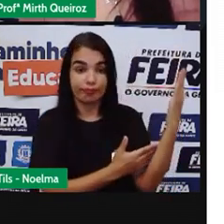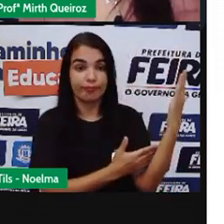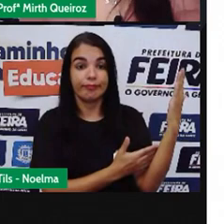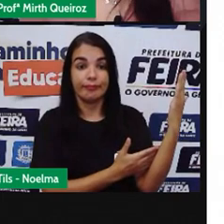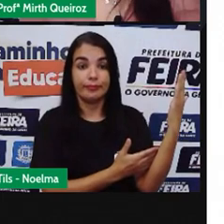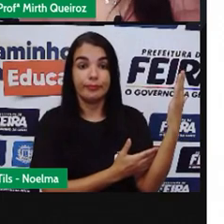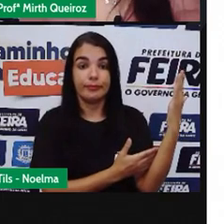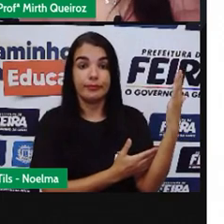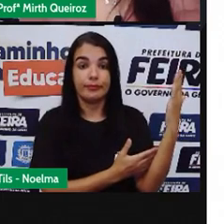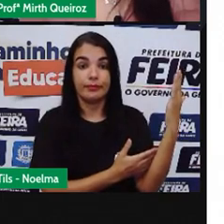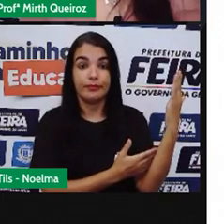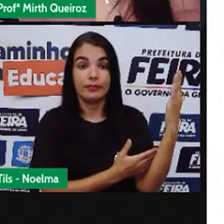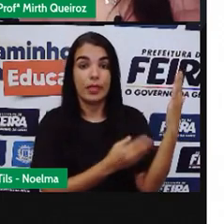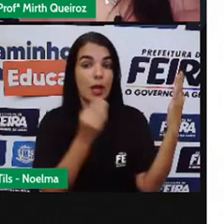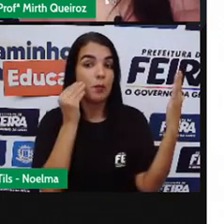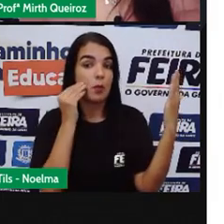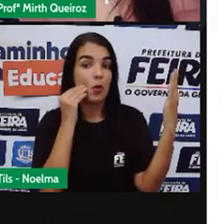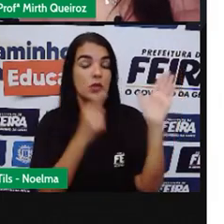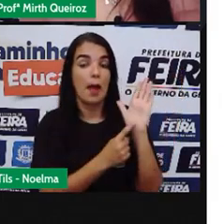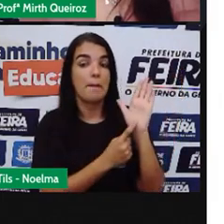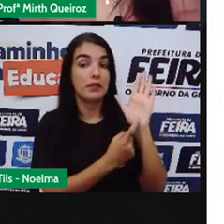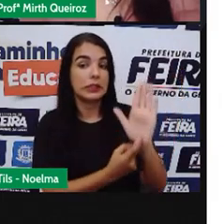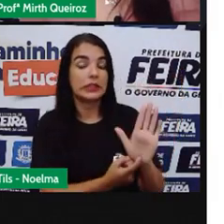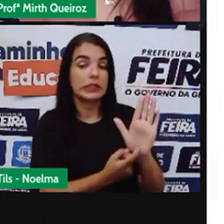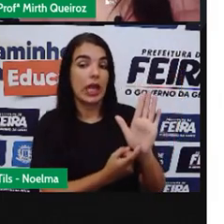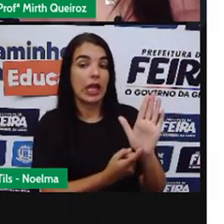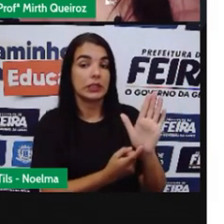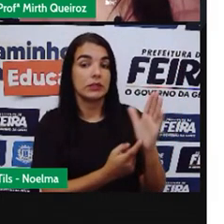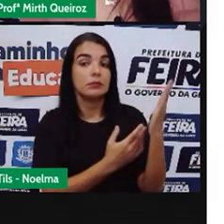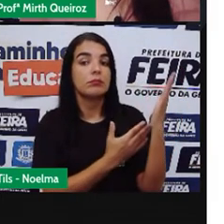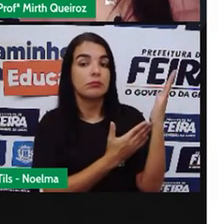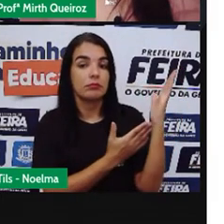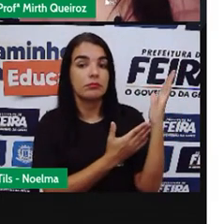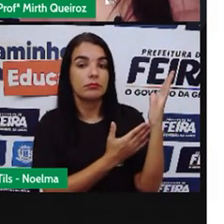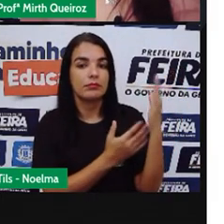Que é essa imagem Representada Aí ao lado